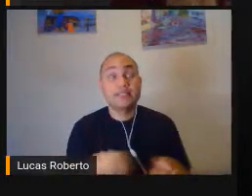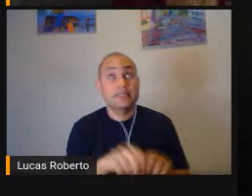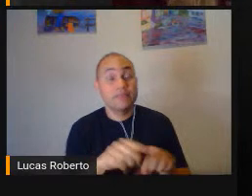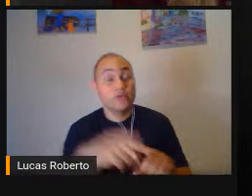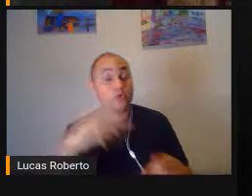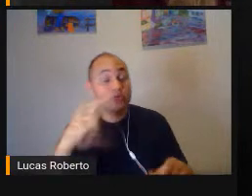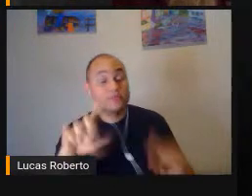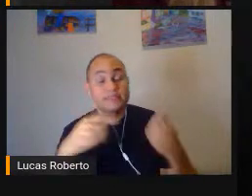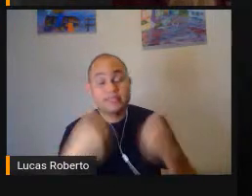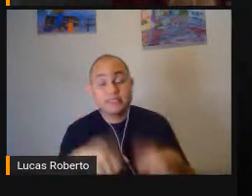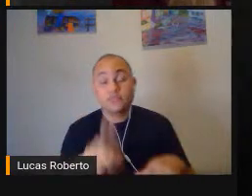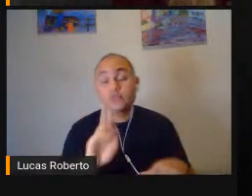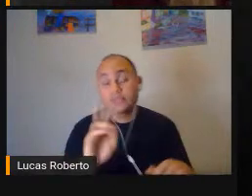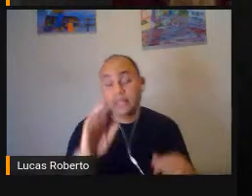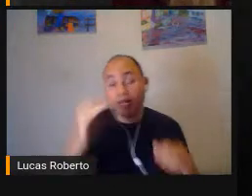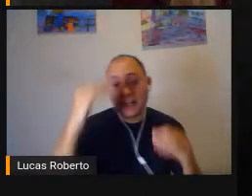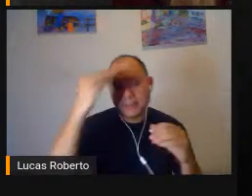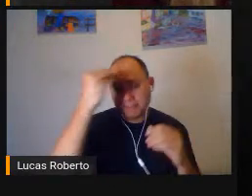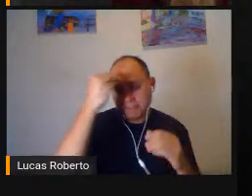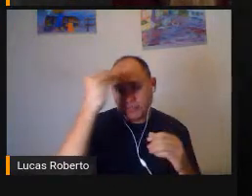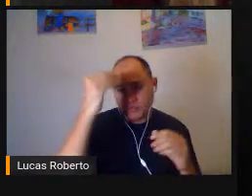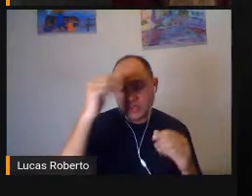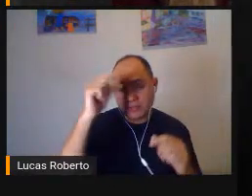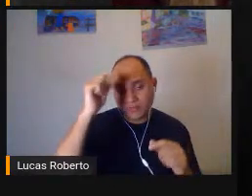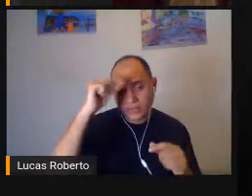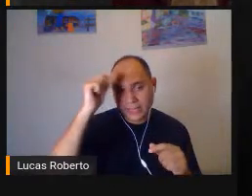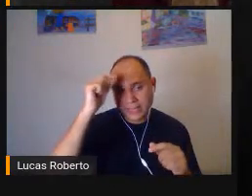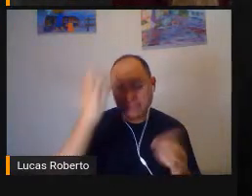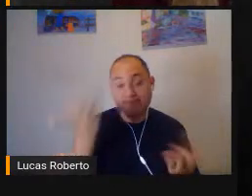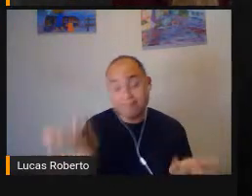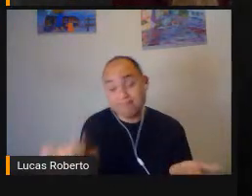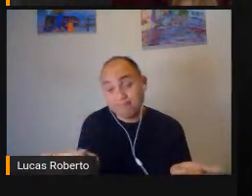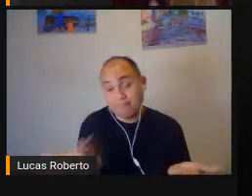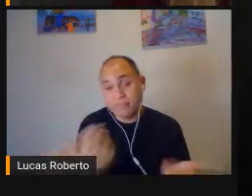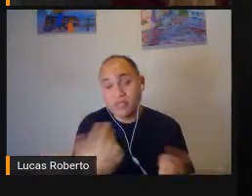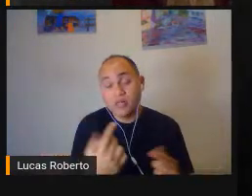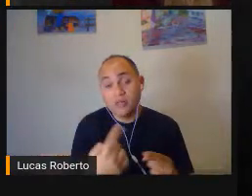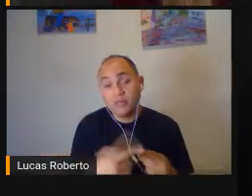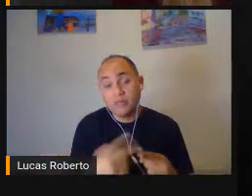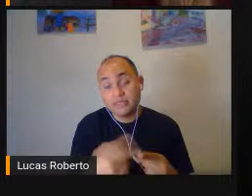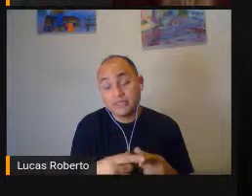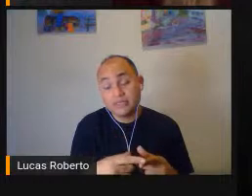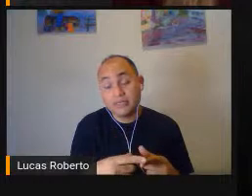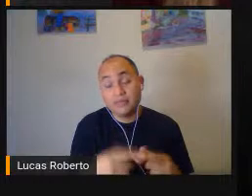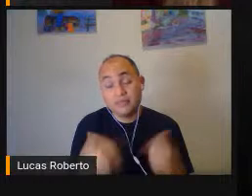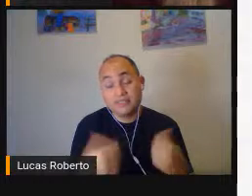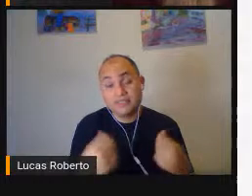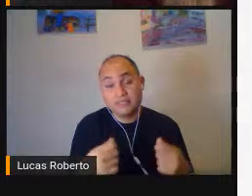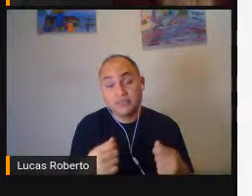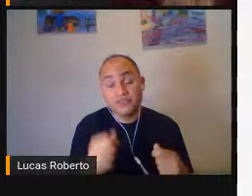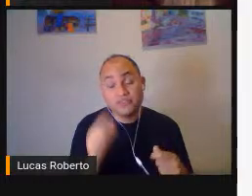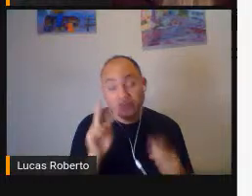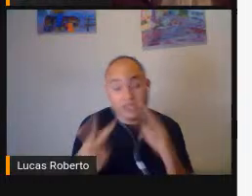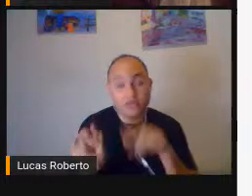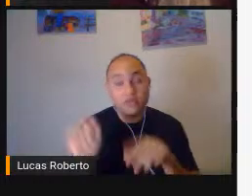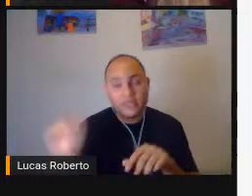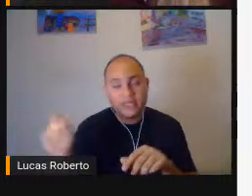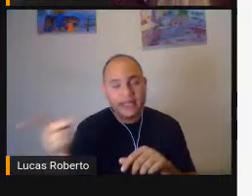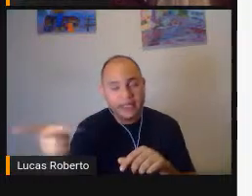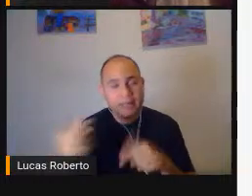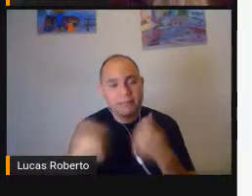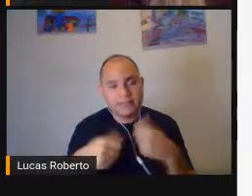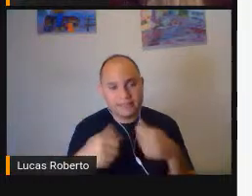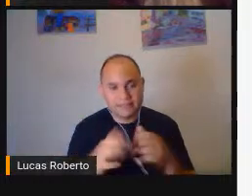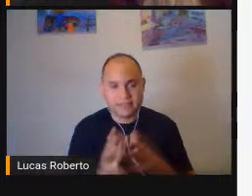importante propiciar Para esse estudante Tudo o que ele precisa Para otimizar O seu processo De ensino e aprendizagem Estou